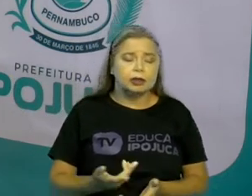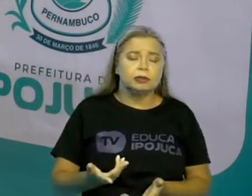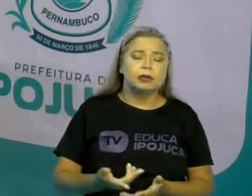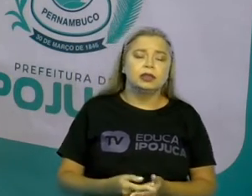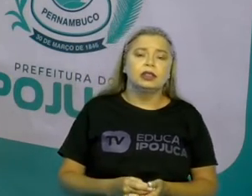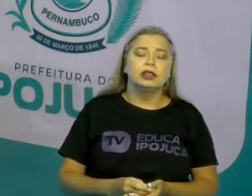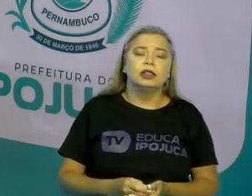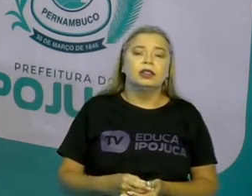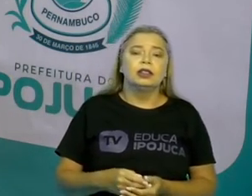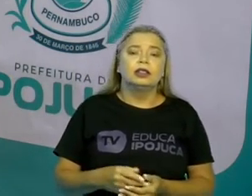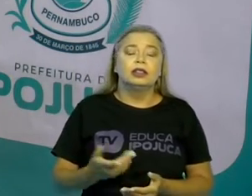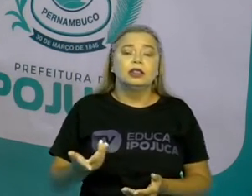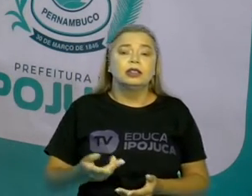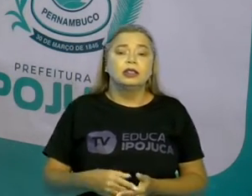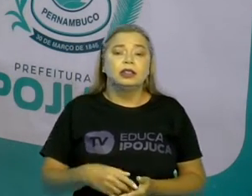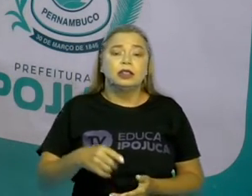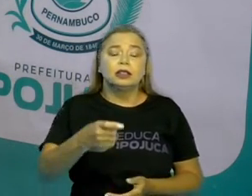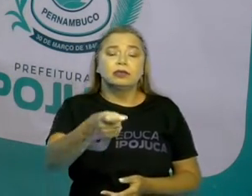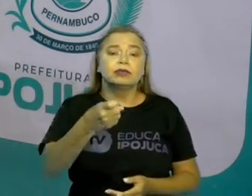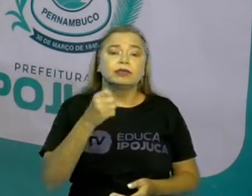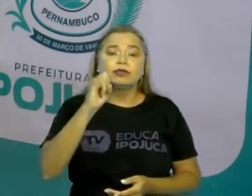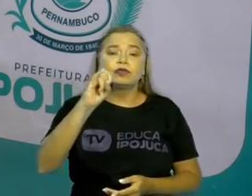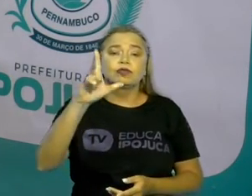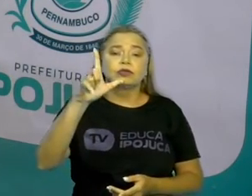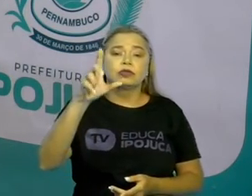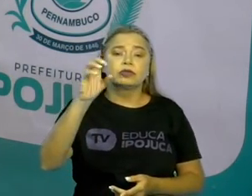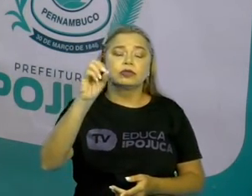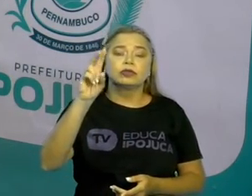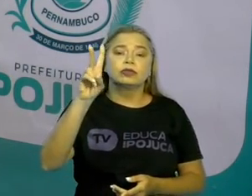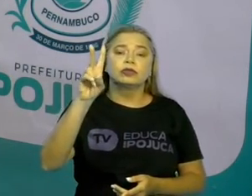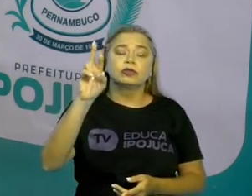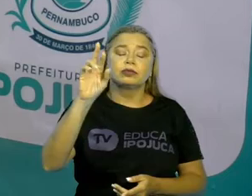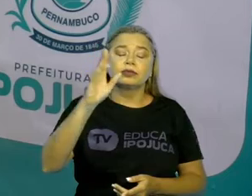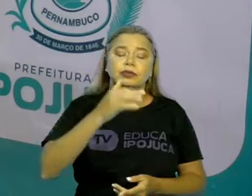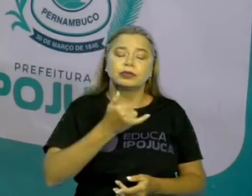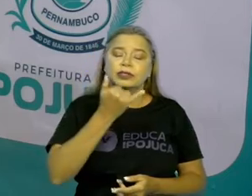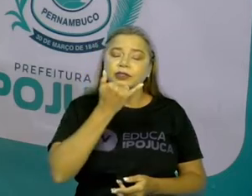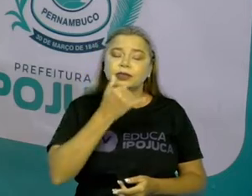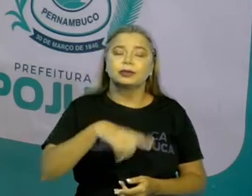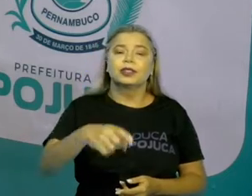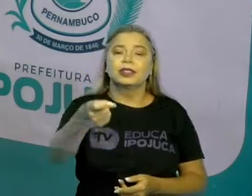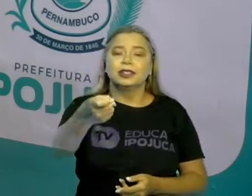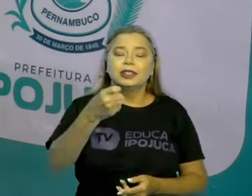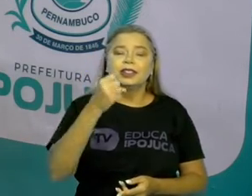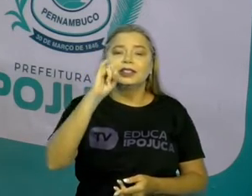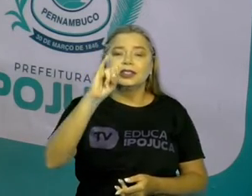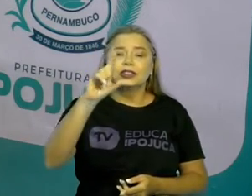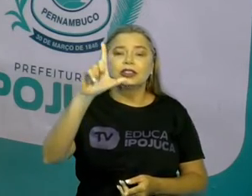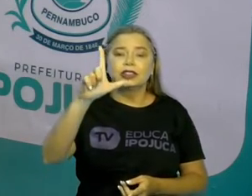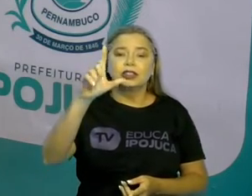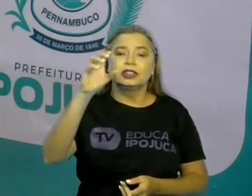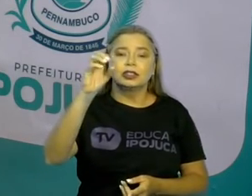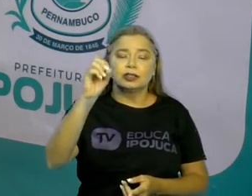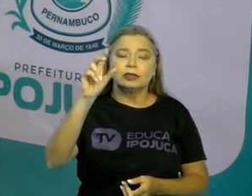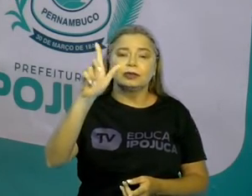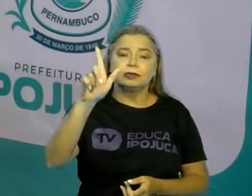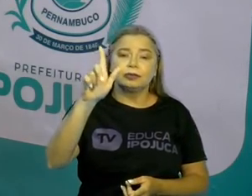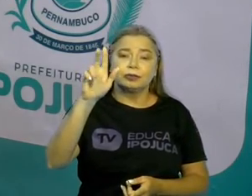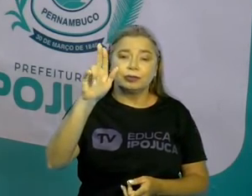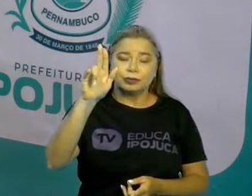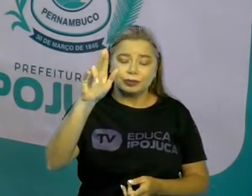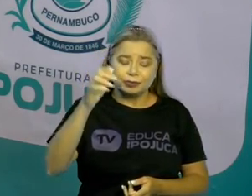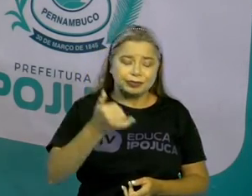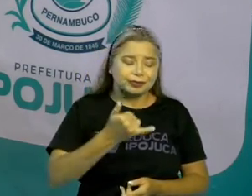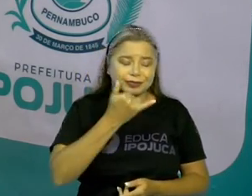o pensador, e esta xilogravura de J. Borges. E aí, tanto na letra do rap, da